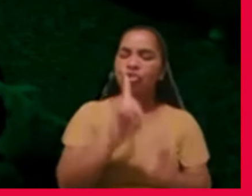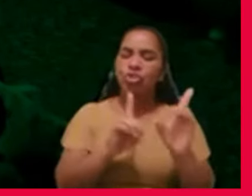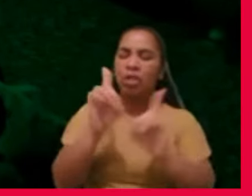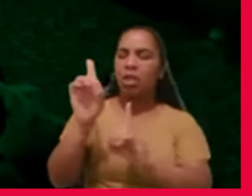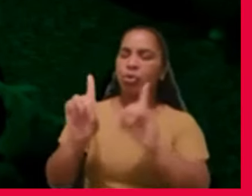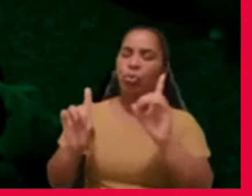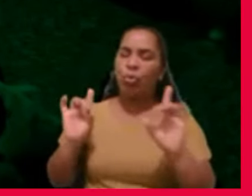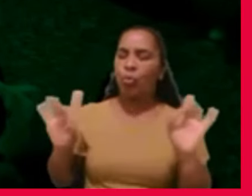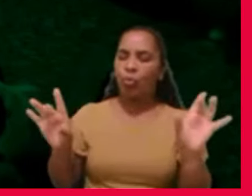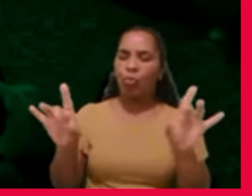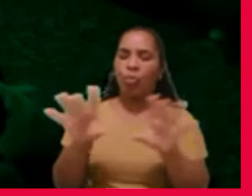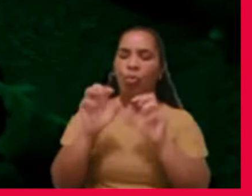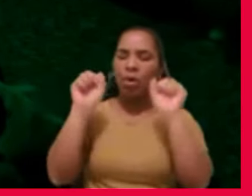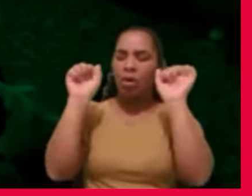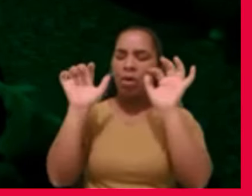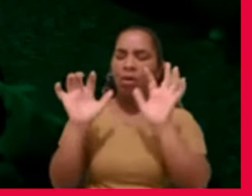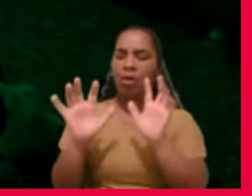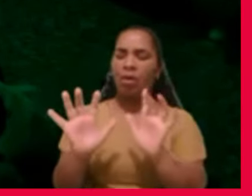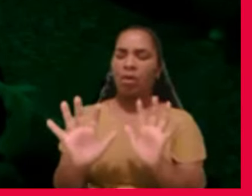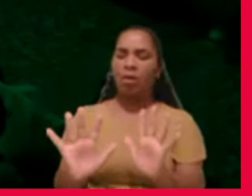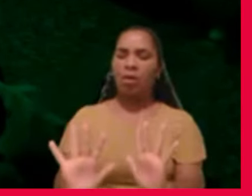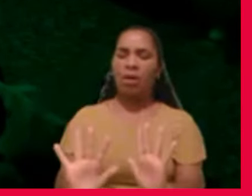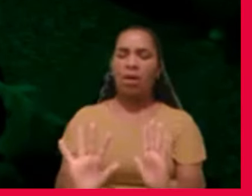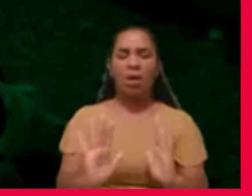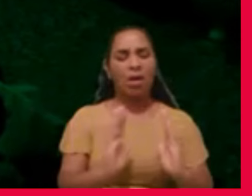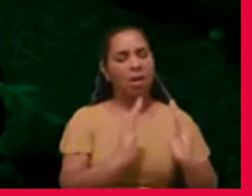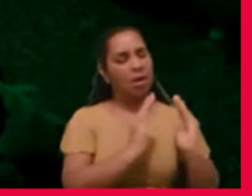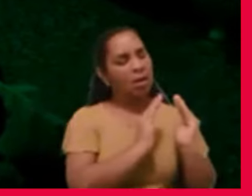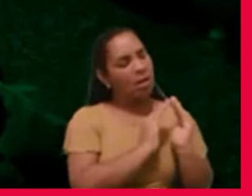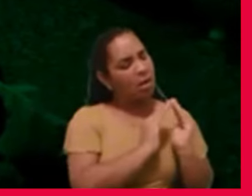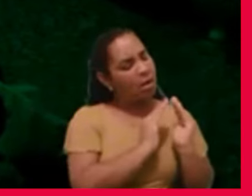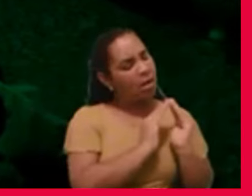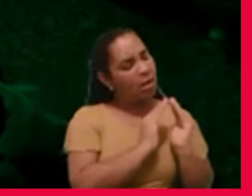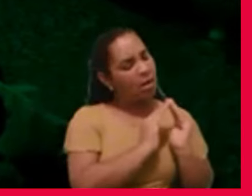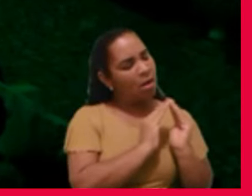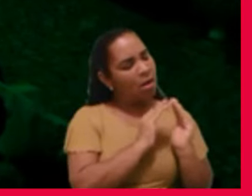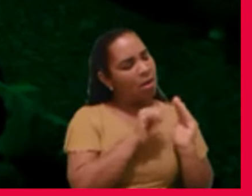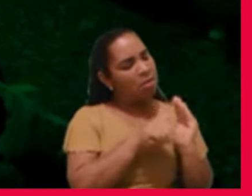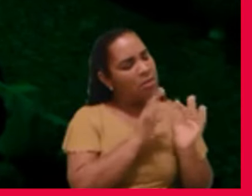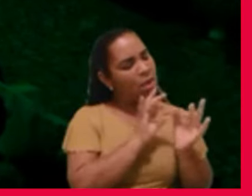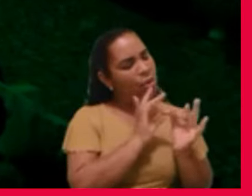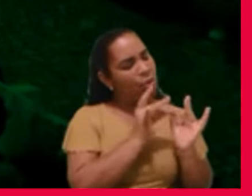nosso recanto de oração e de amor.